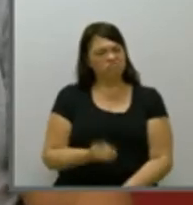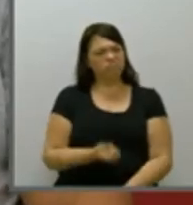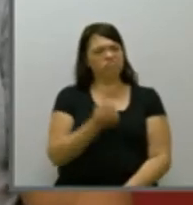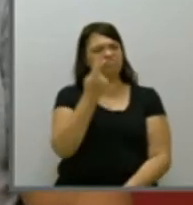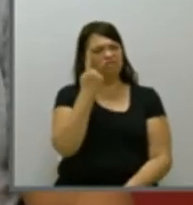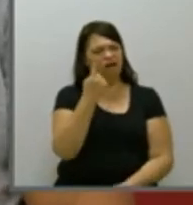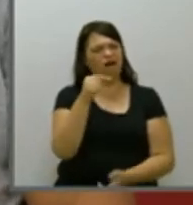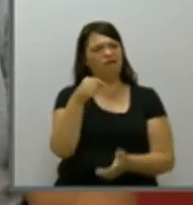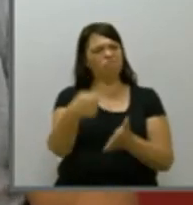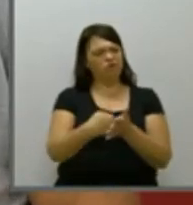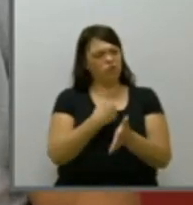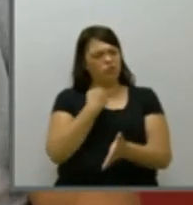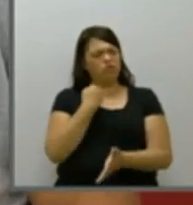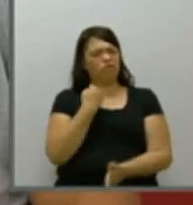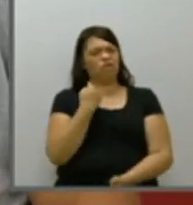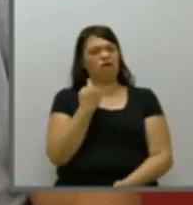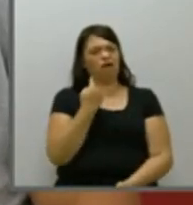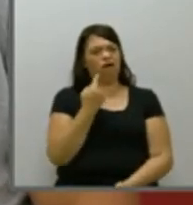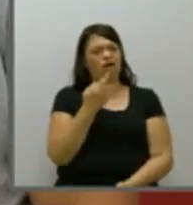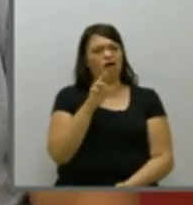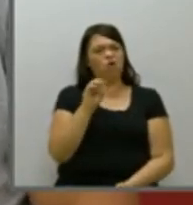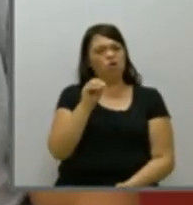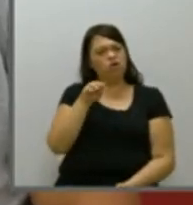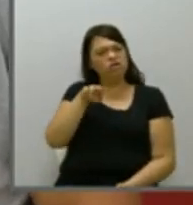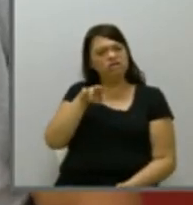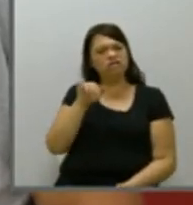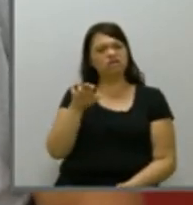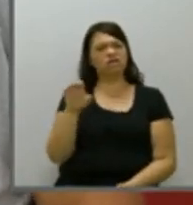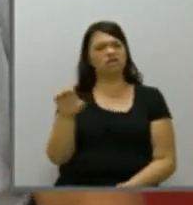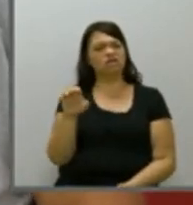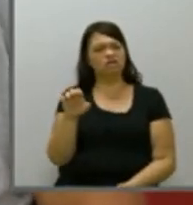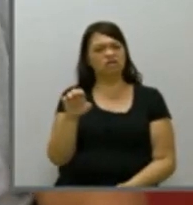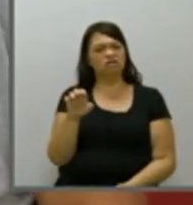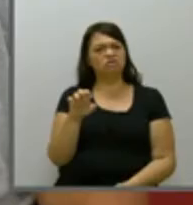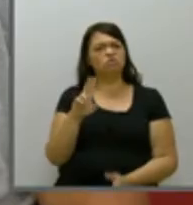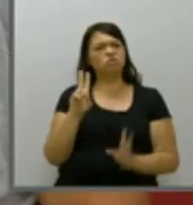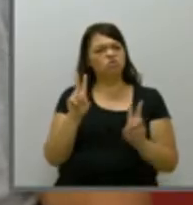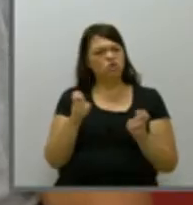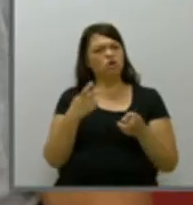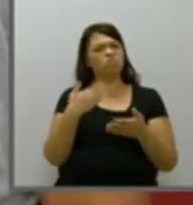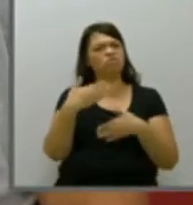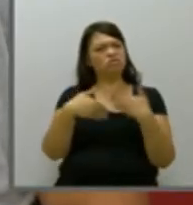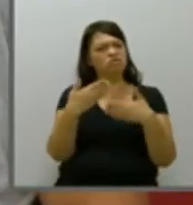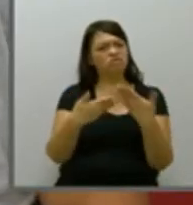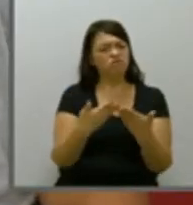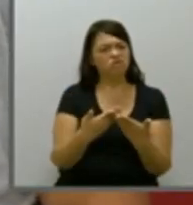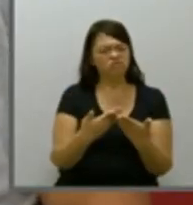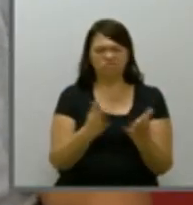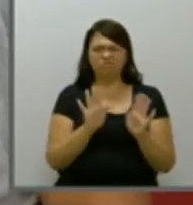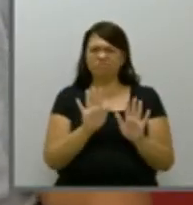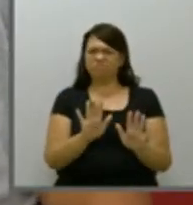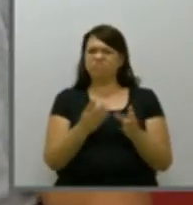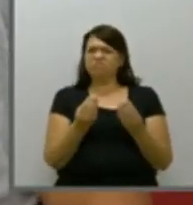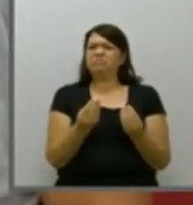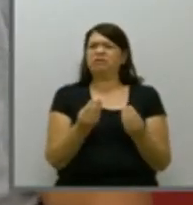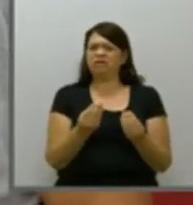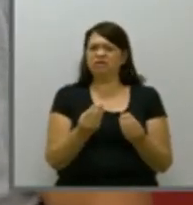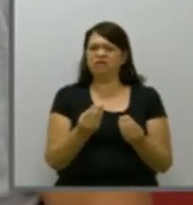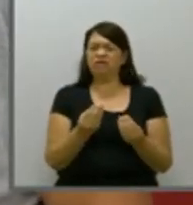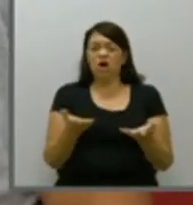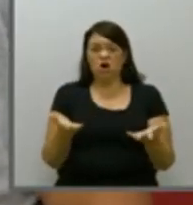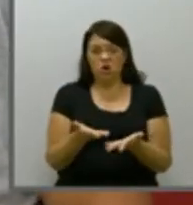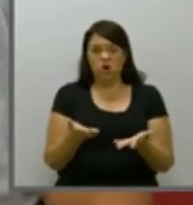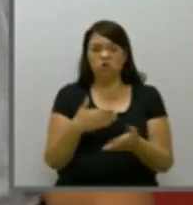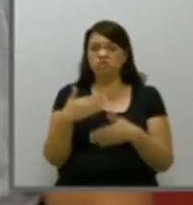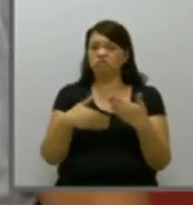colocação da candidata Rosane na questão do desenvolvimento. Desenvolvimento para quê? Hoje, o desenvolvimento em Gravateia é o